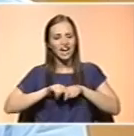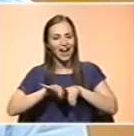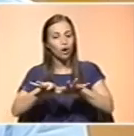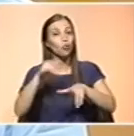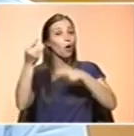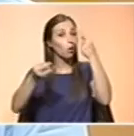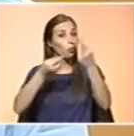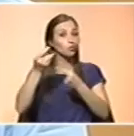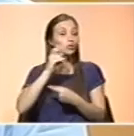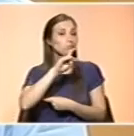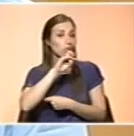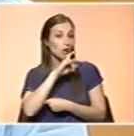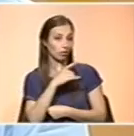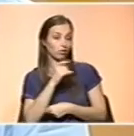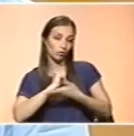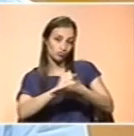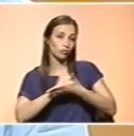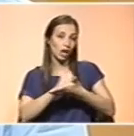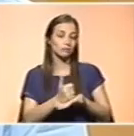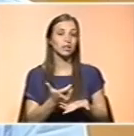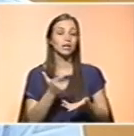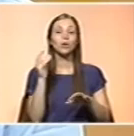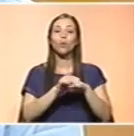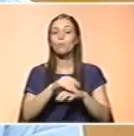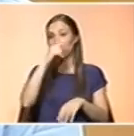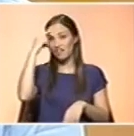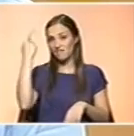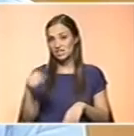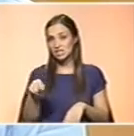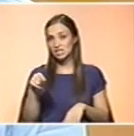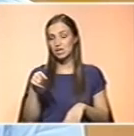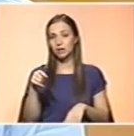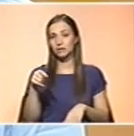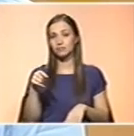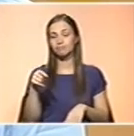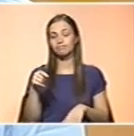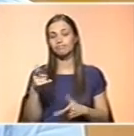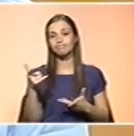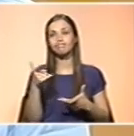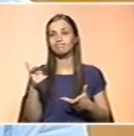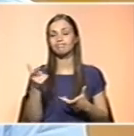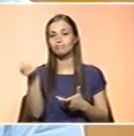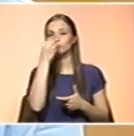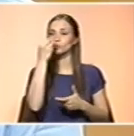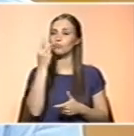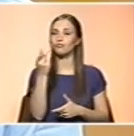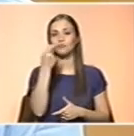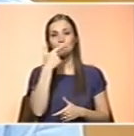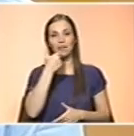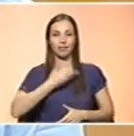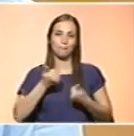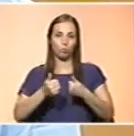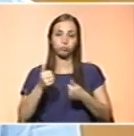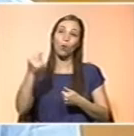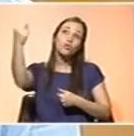estar implicada. E como é difícil chegar a estes valores num país com uma exposição solar